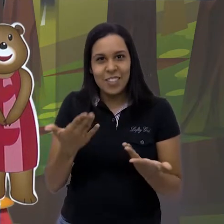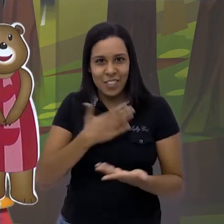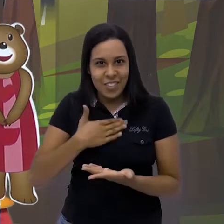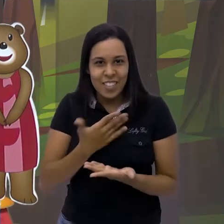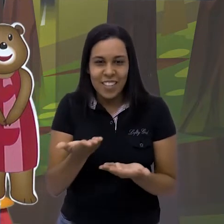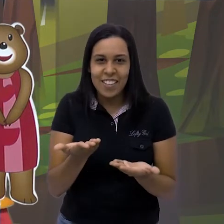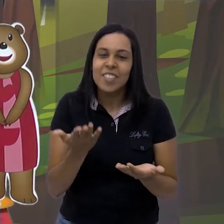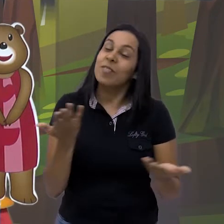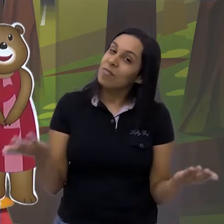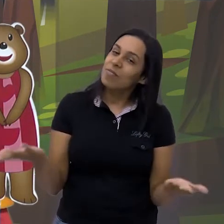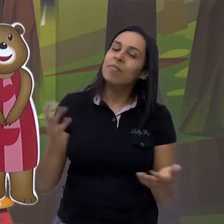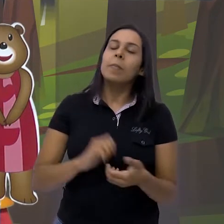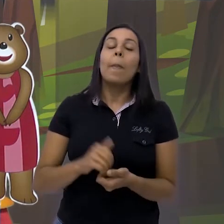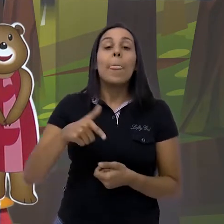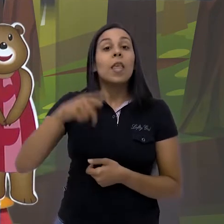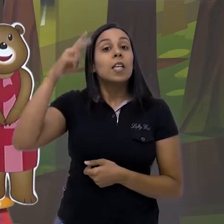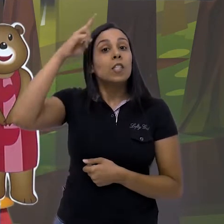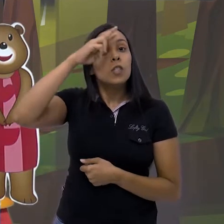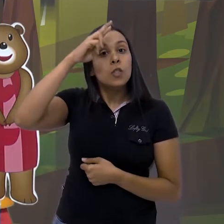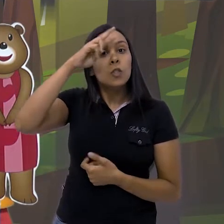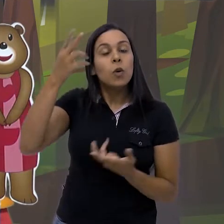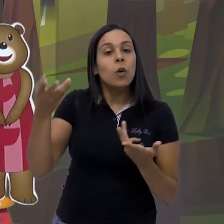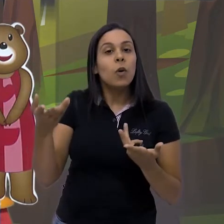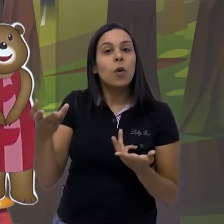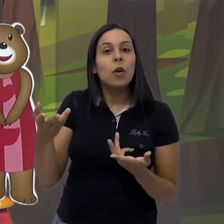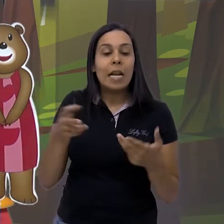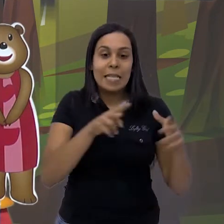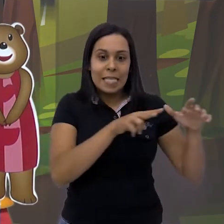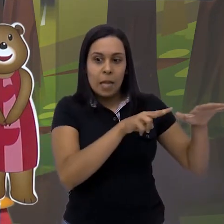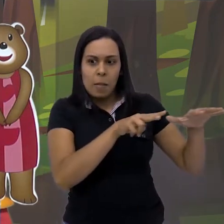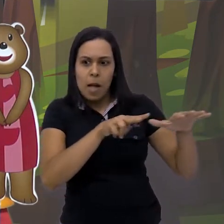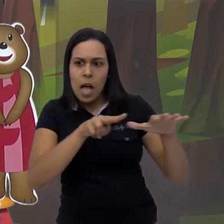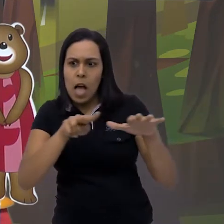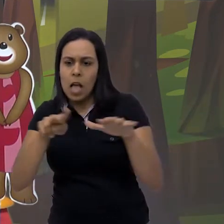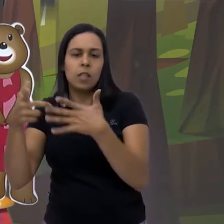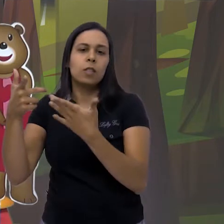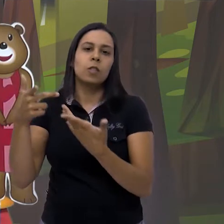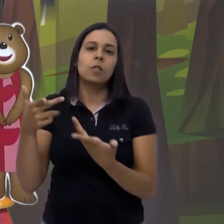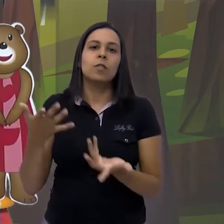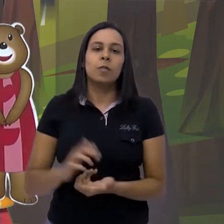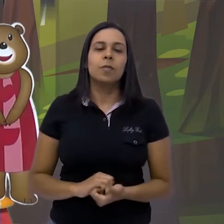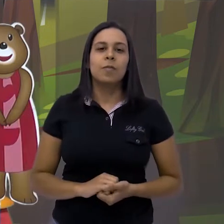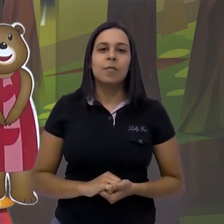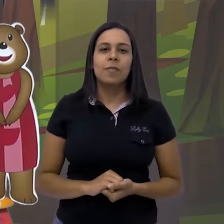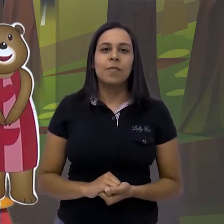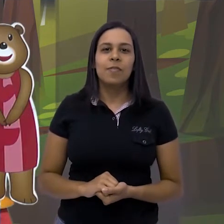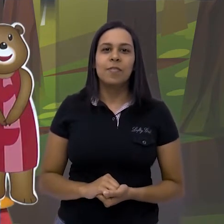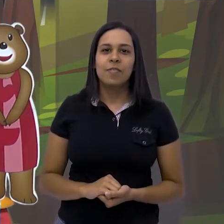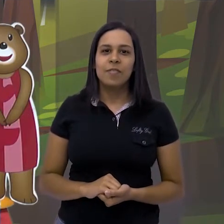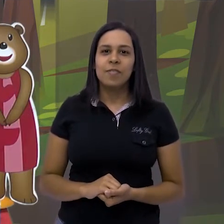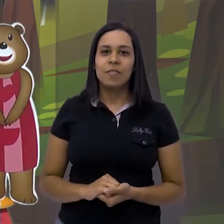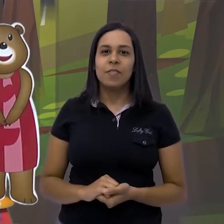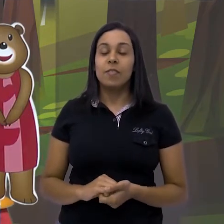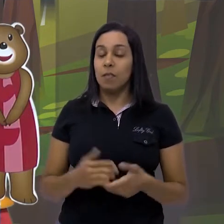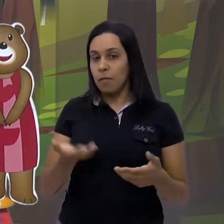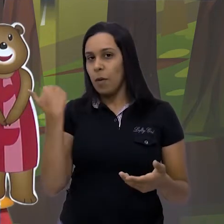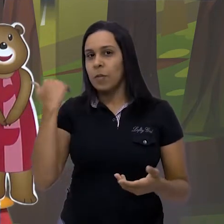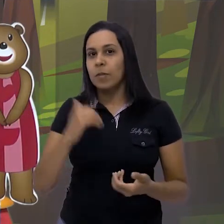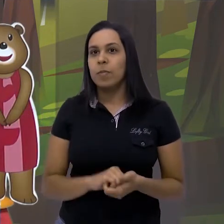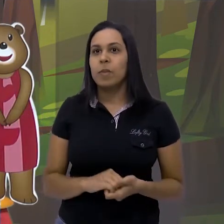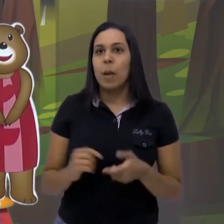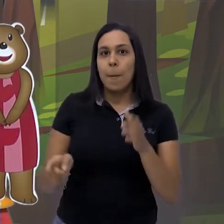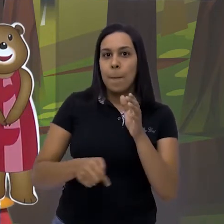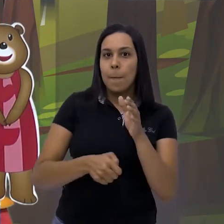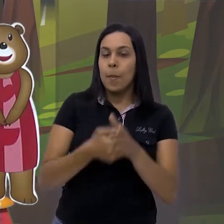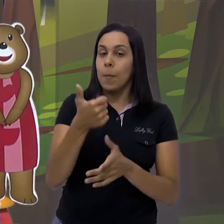história? Essa história, nós vamos falar dela a semana toda. Tá bom, Pré 1? Vamos lá, para a